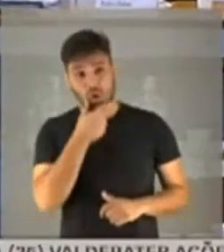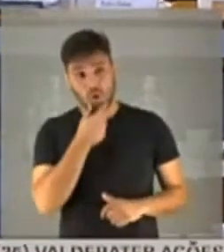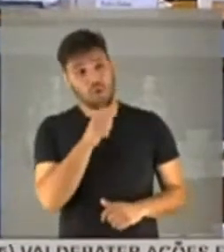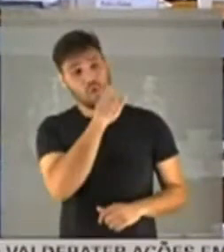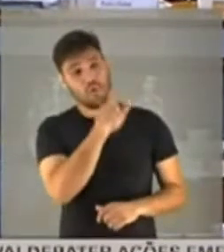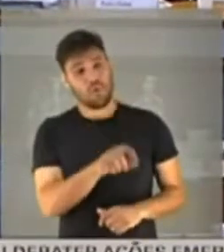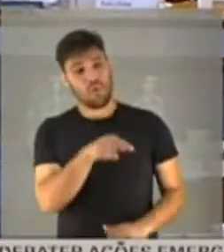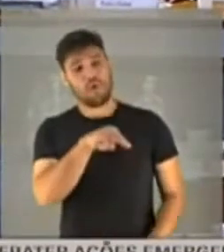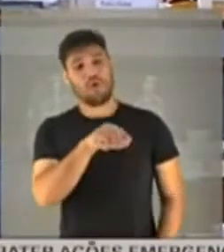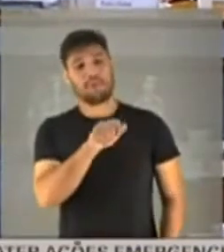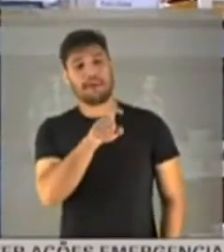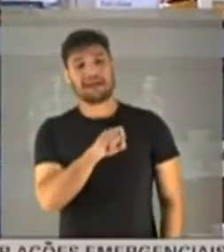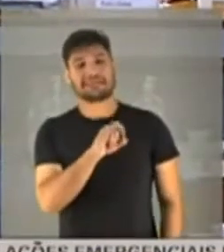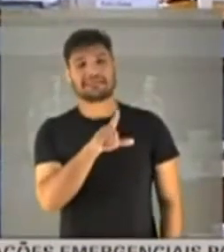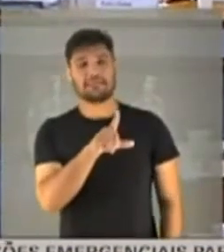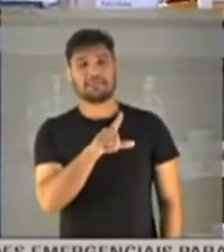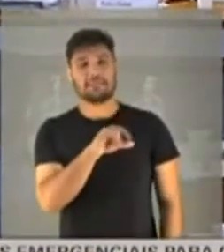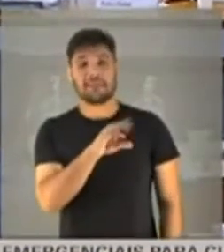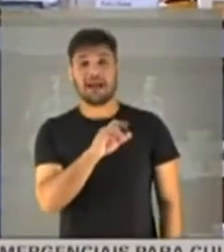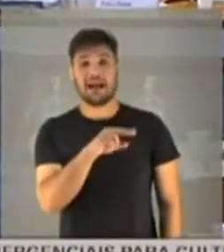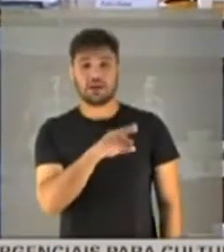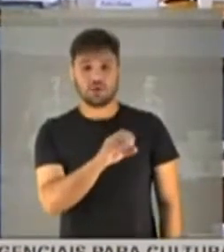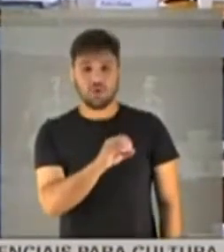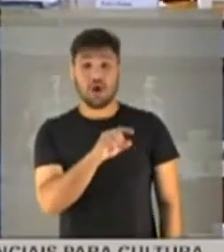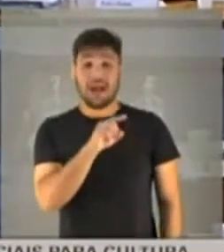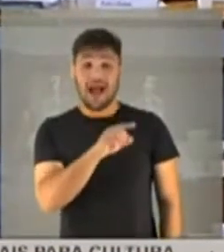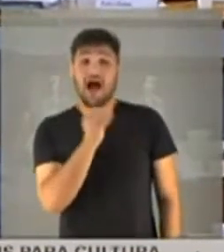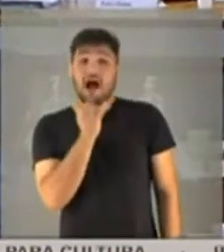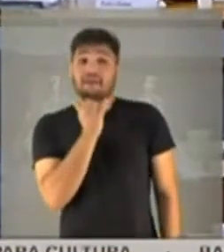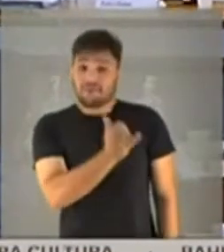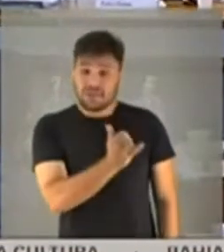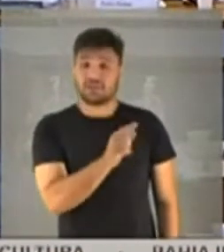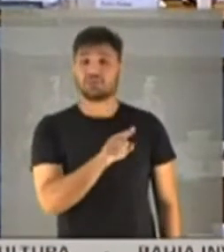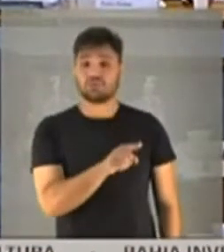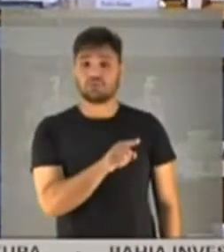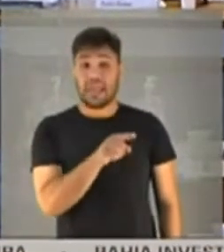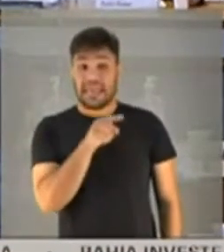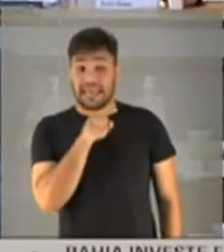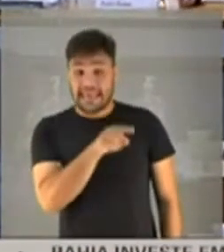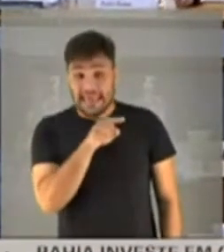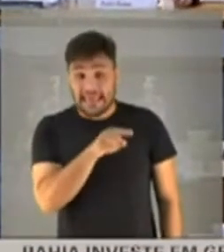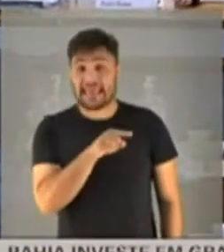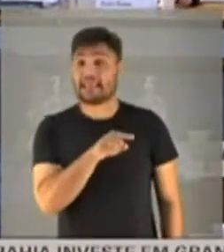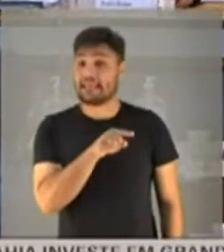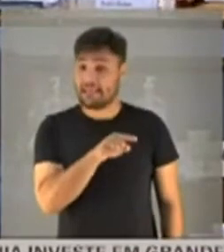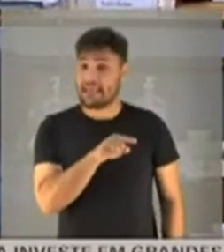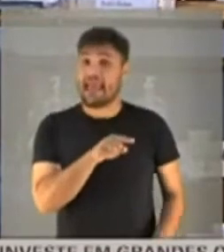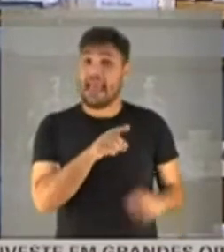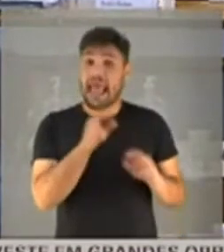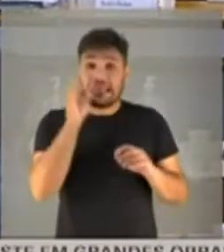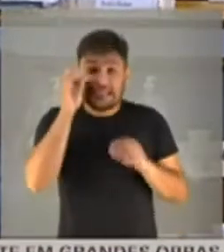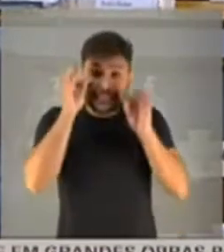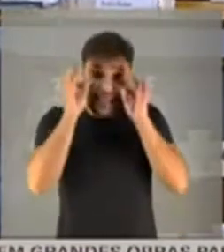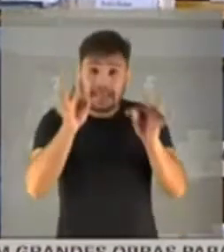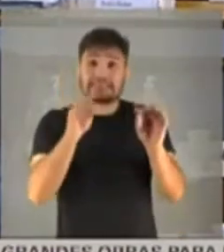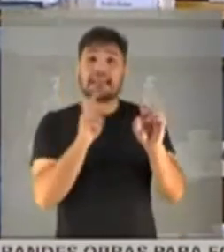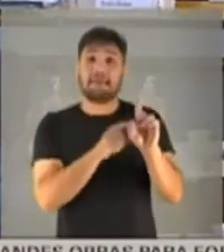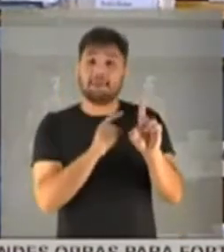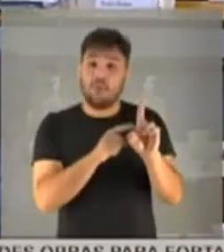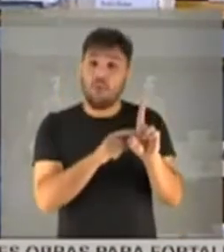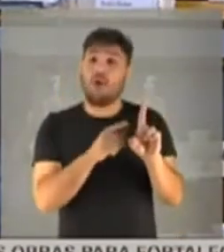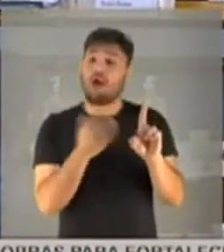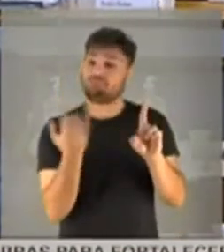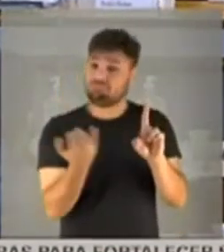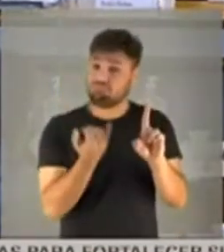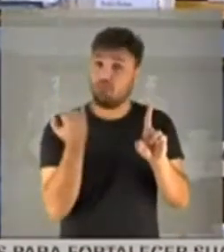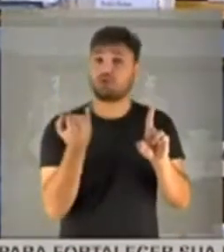Maximiliano, e se estiver nos ouvindo, fique advertido de que ele é uma testemunha muito